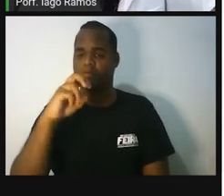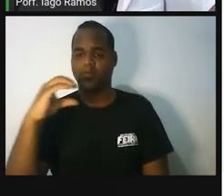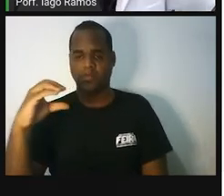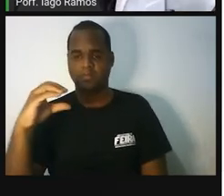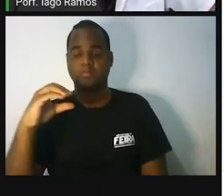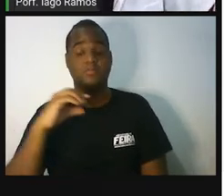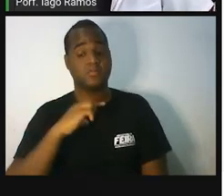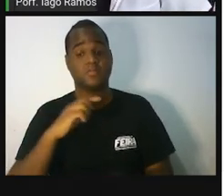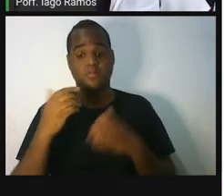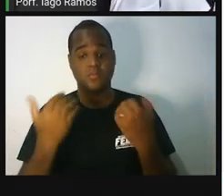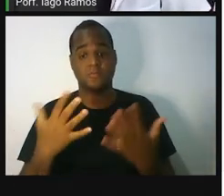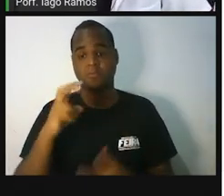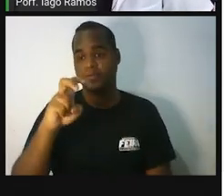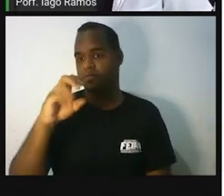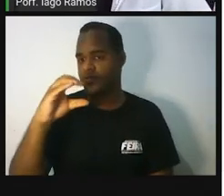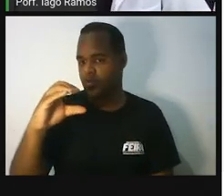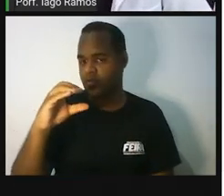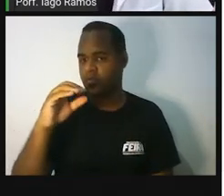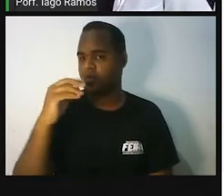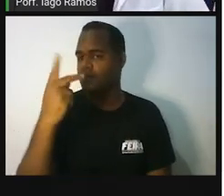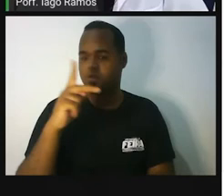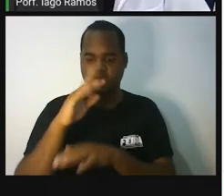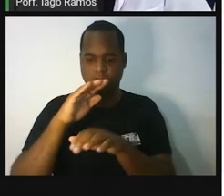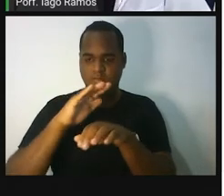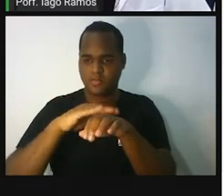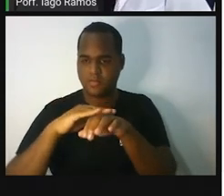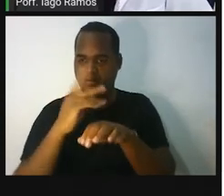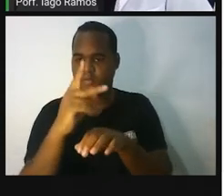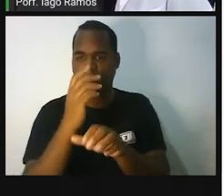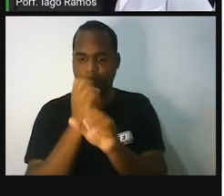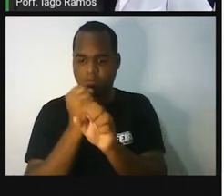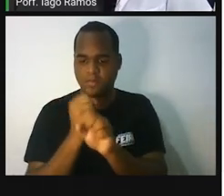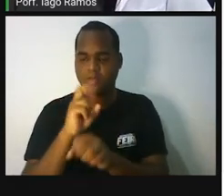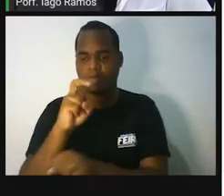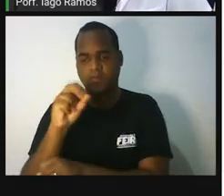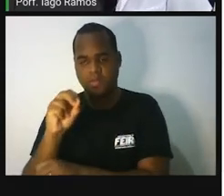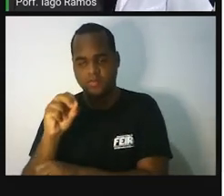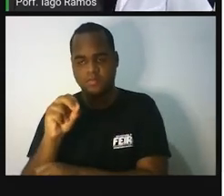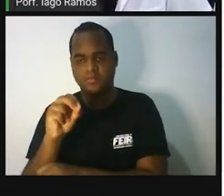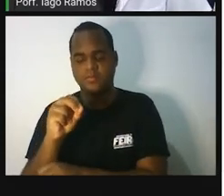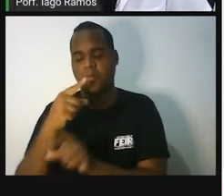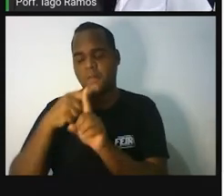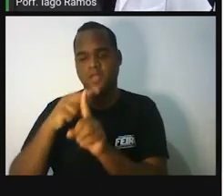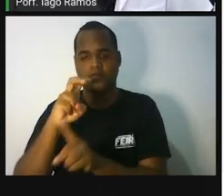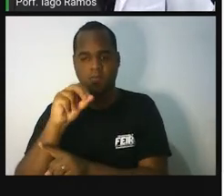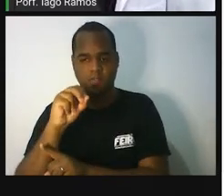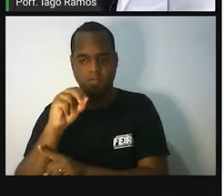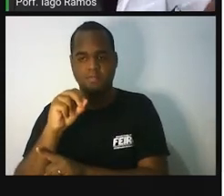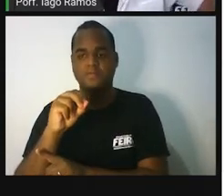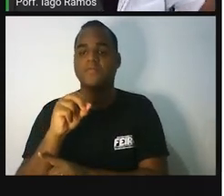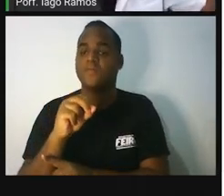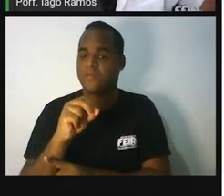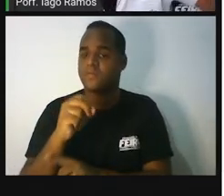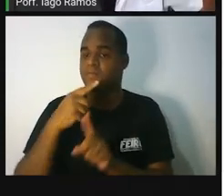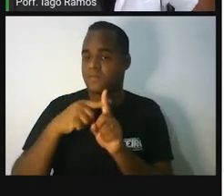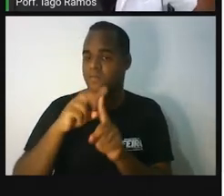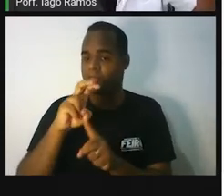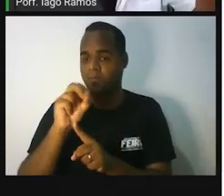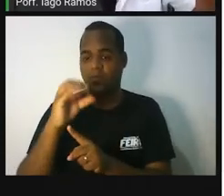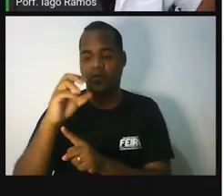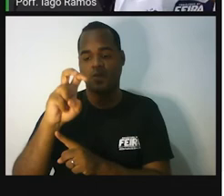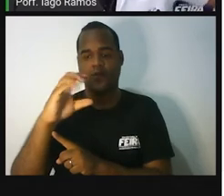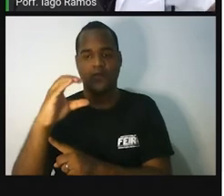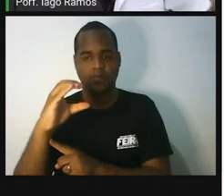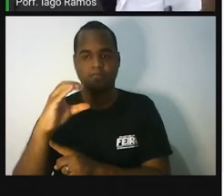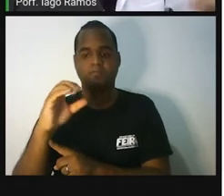Então, é 5C que você vai somar com 50. Então, mais 50. 5C, que é o do primeiro